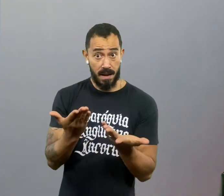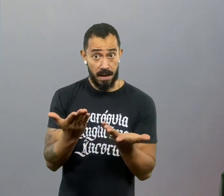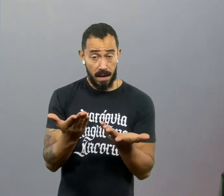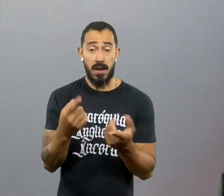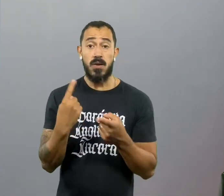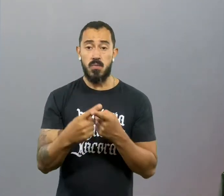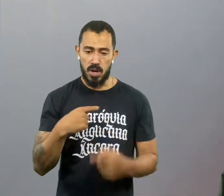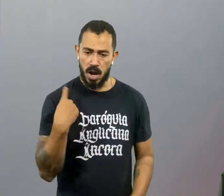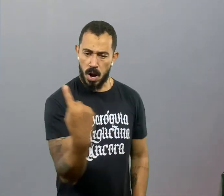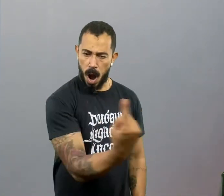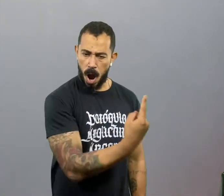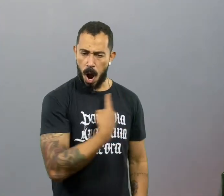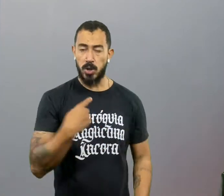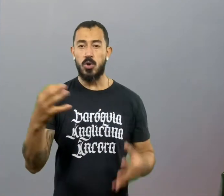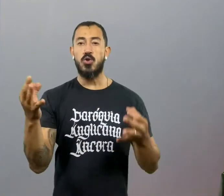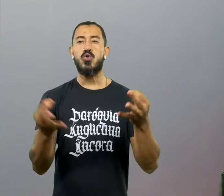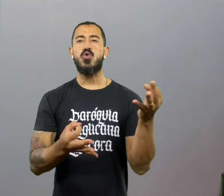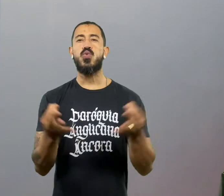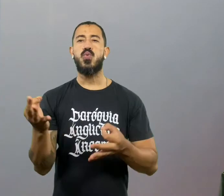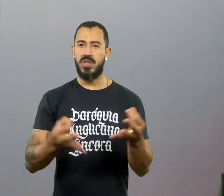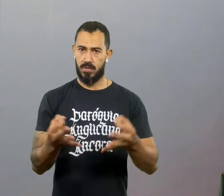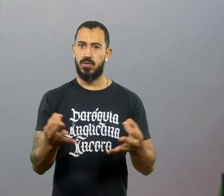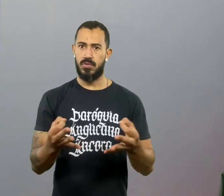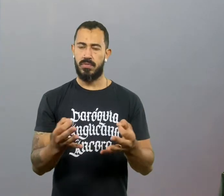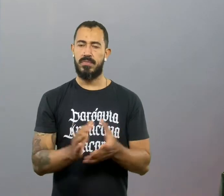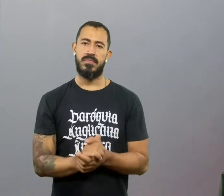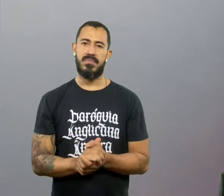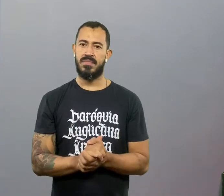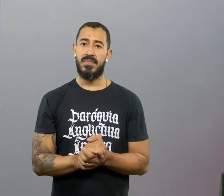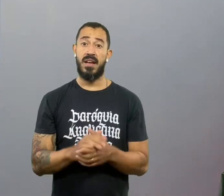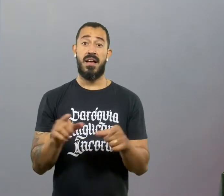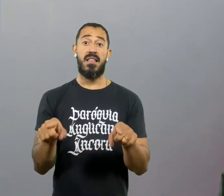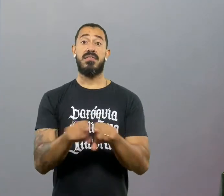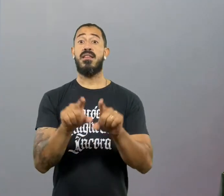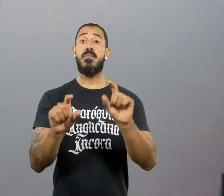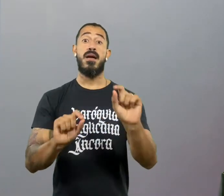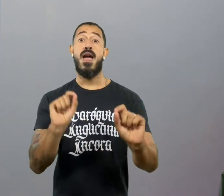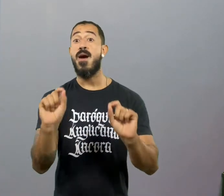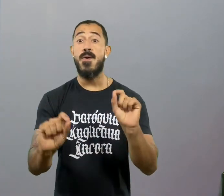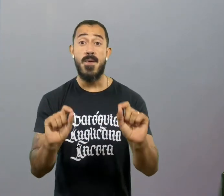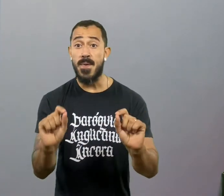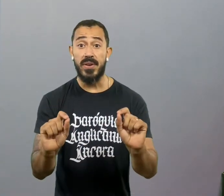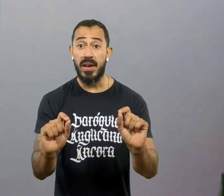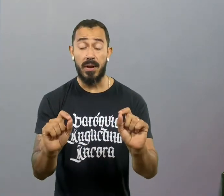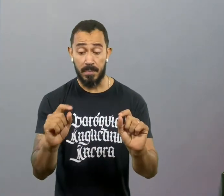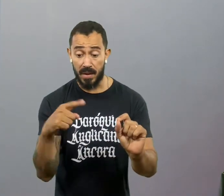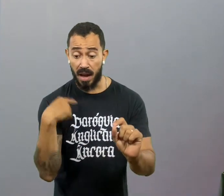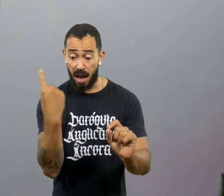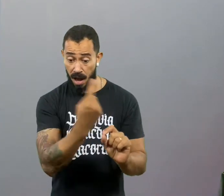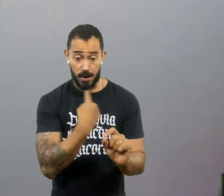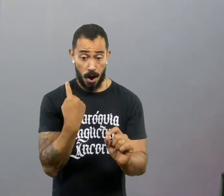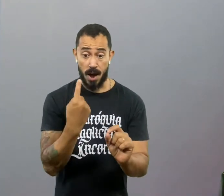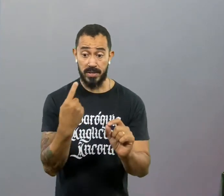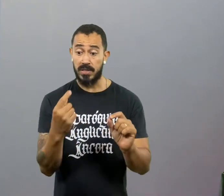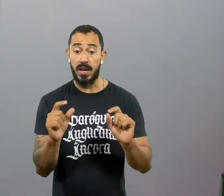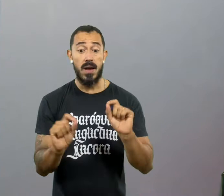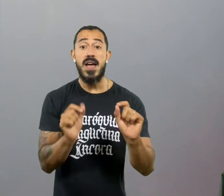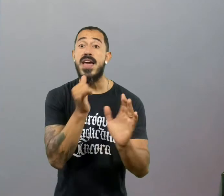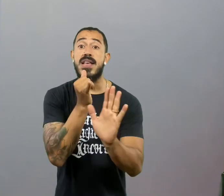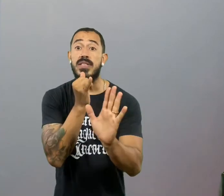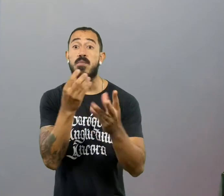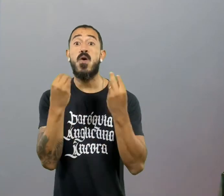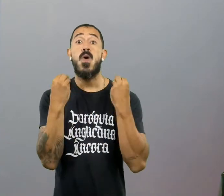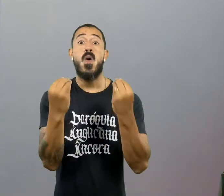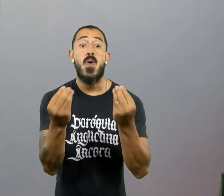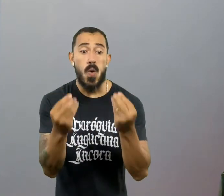isso. Fazer um bom juízo de valor. E o que mais? Captar o bom equilíbrio do